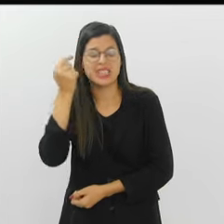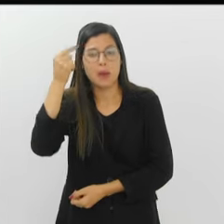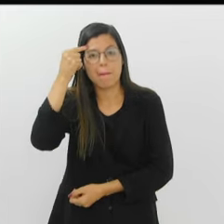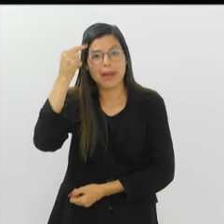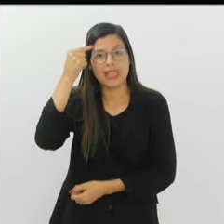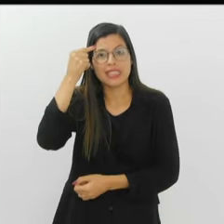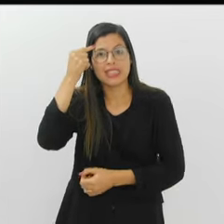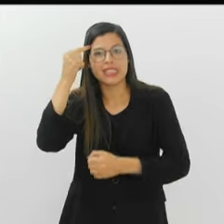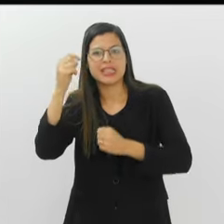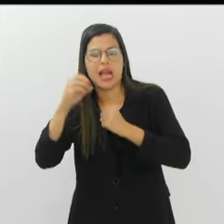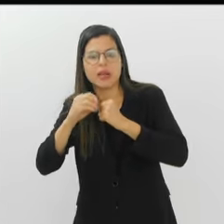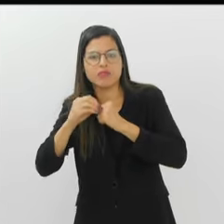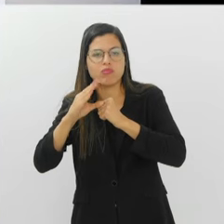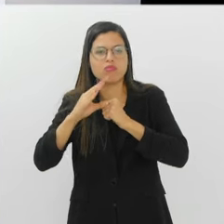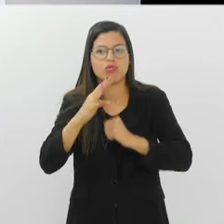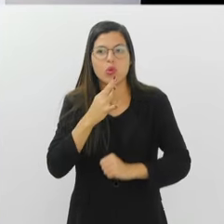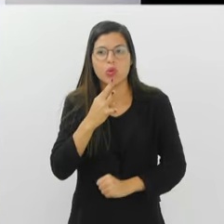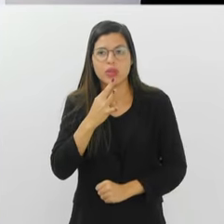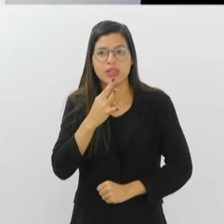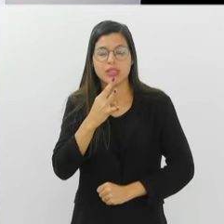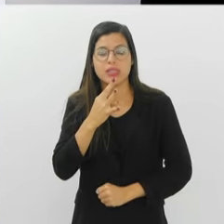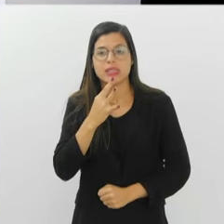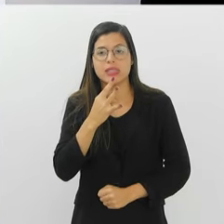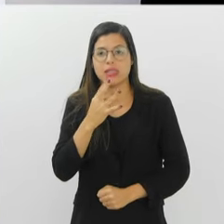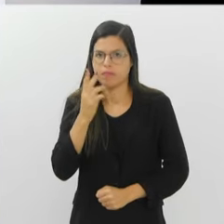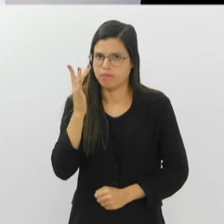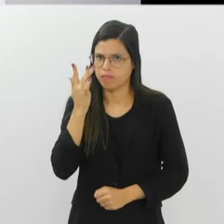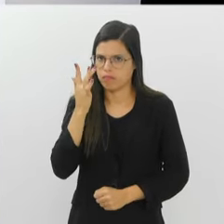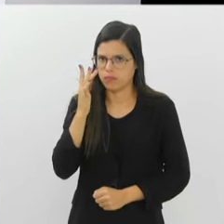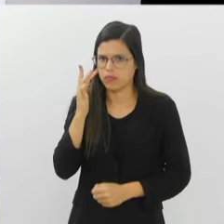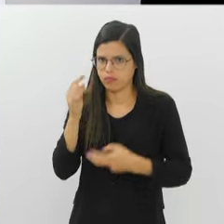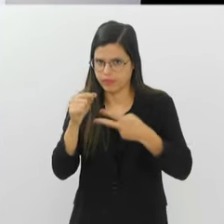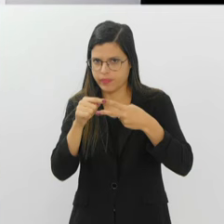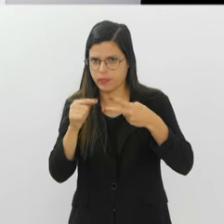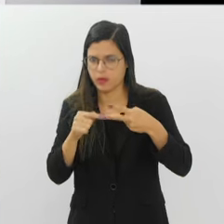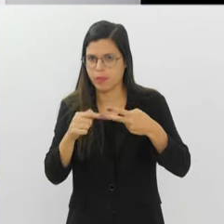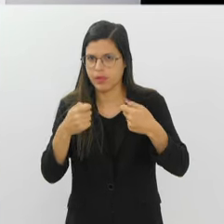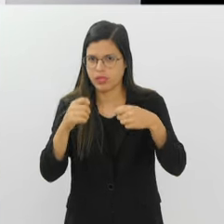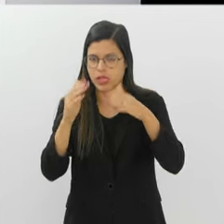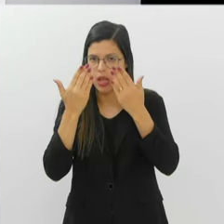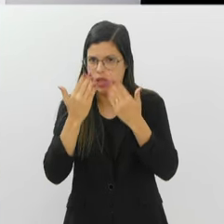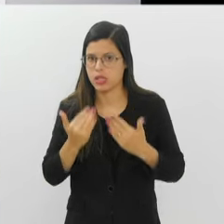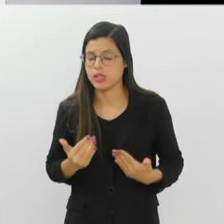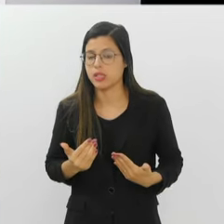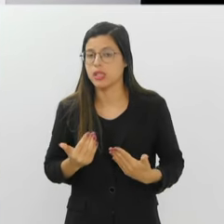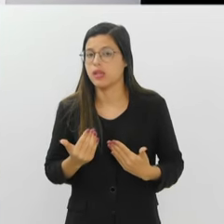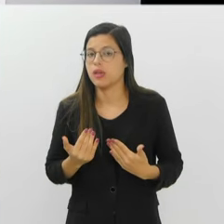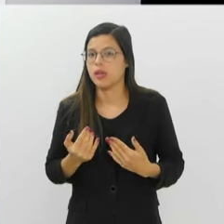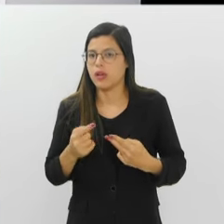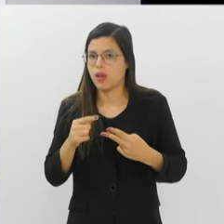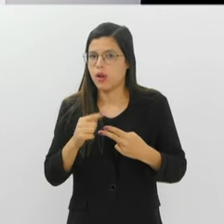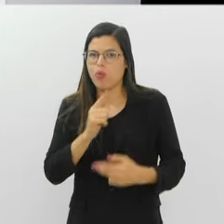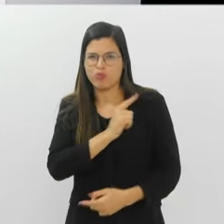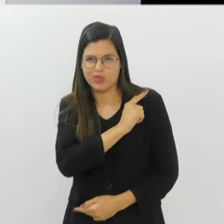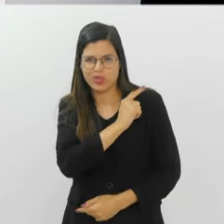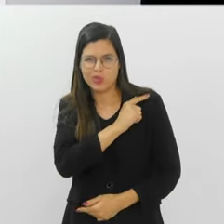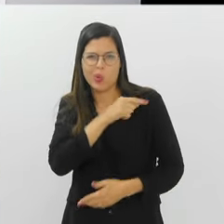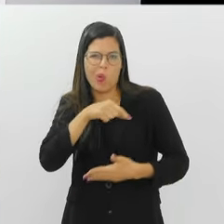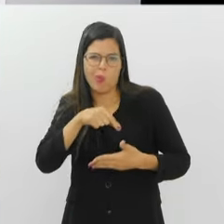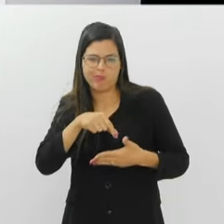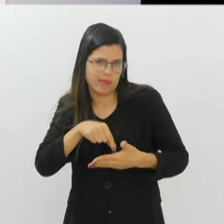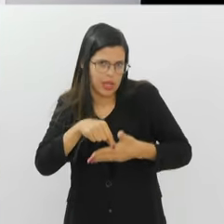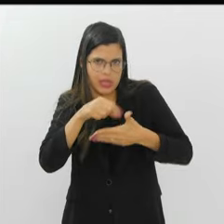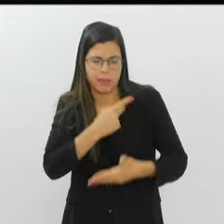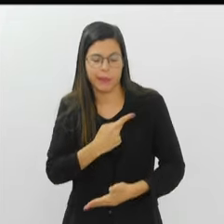uma certa preguiça intelectual. Adorei isso. No ponto de que... Eu acho que tem duas questões para se analisar. Ao ponto que os